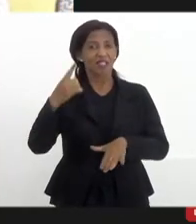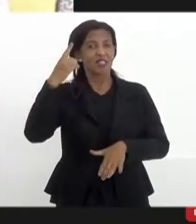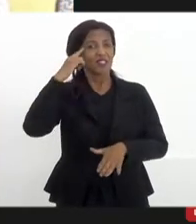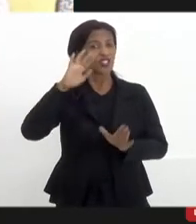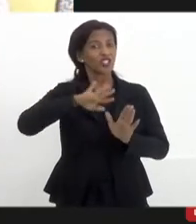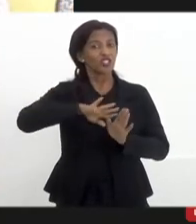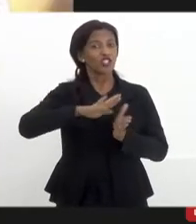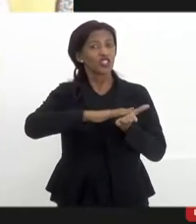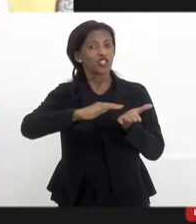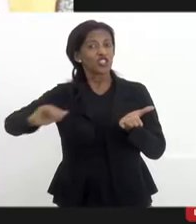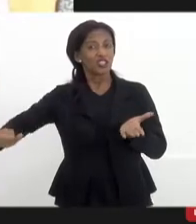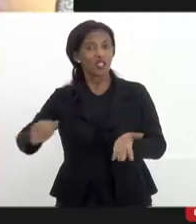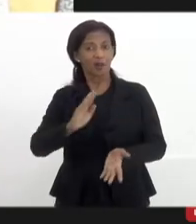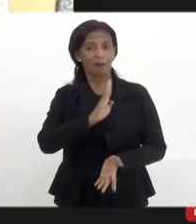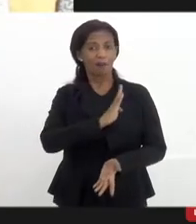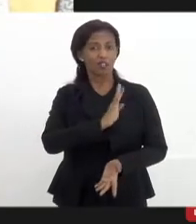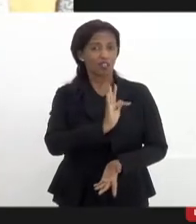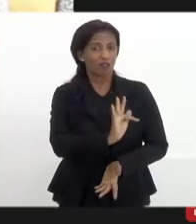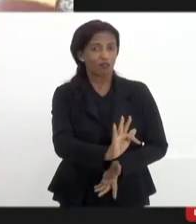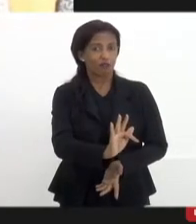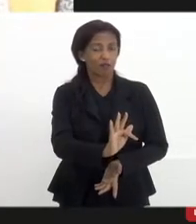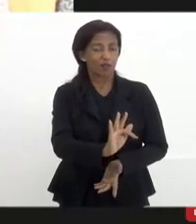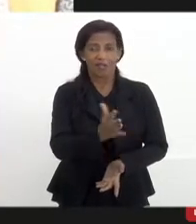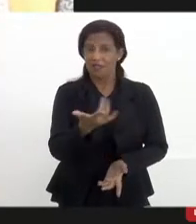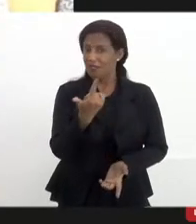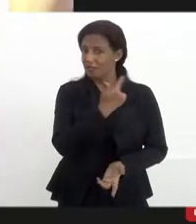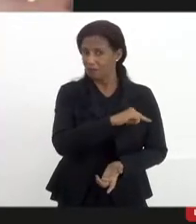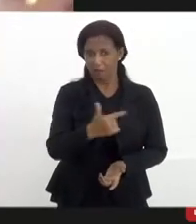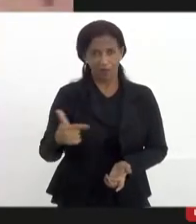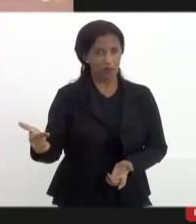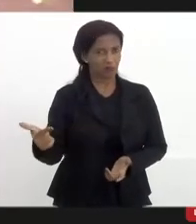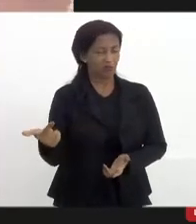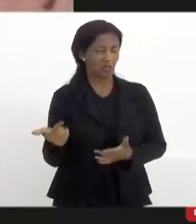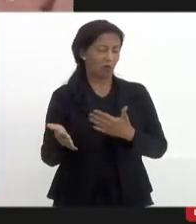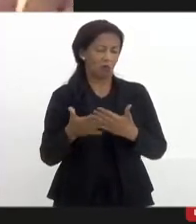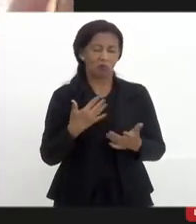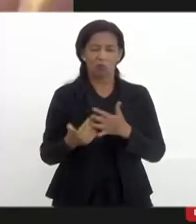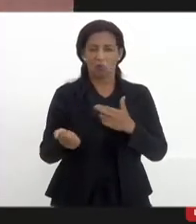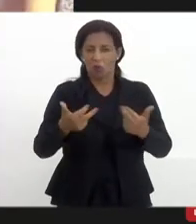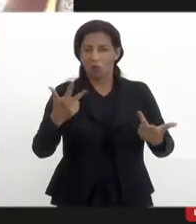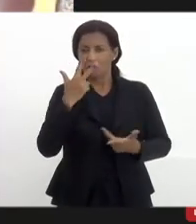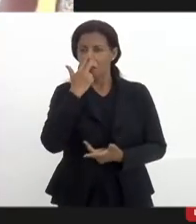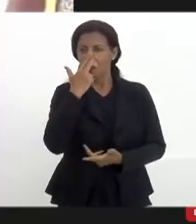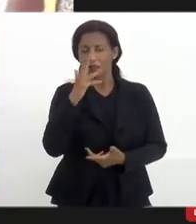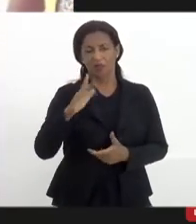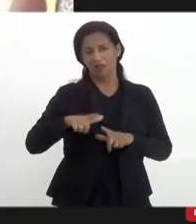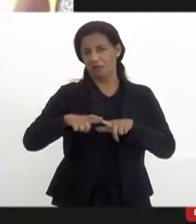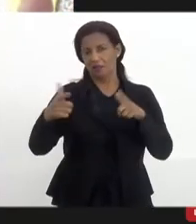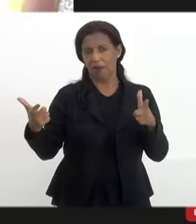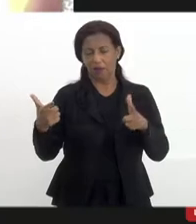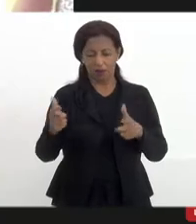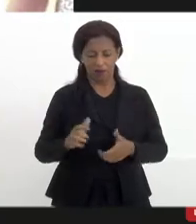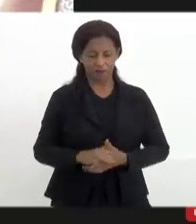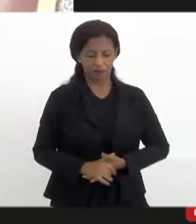Fluminense, cidadão, maior cidade do planeta, sei lá, alguma coisa parecida com isso, deve estar entre as maiores.